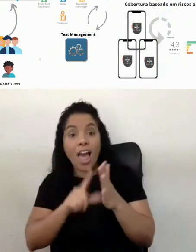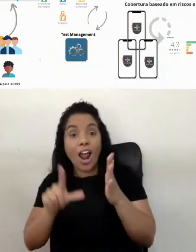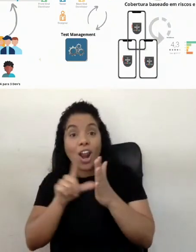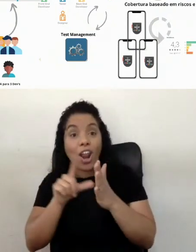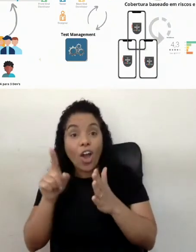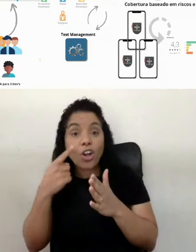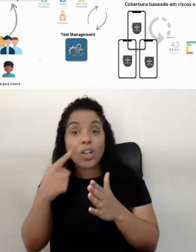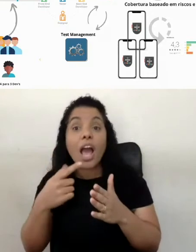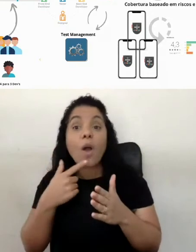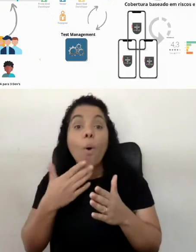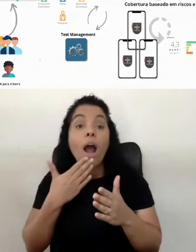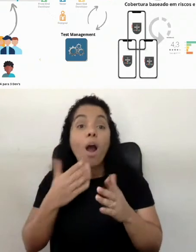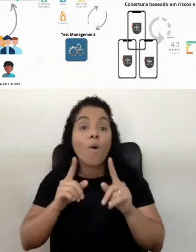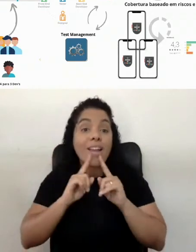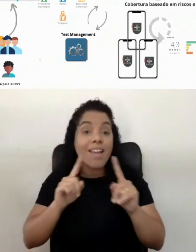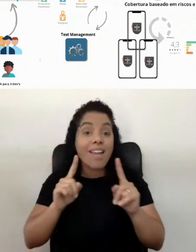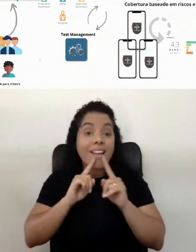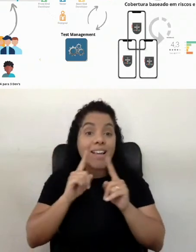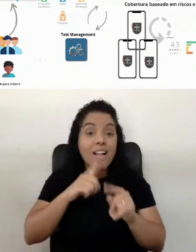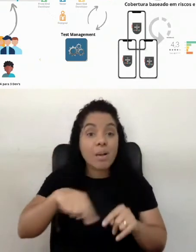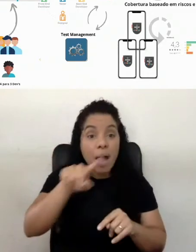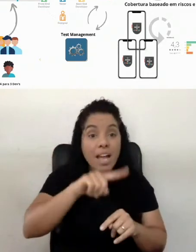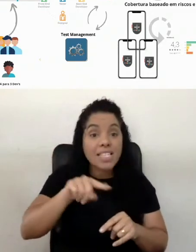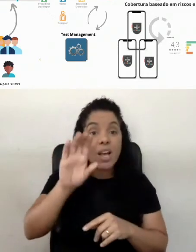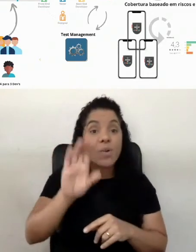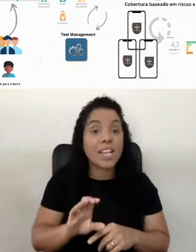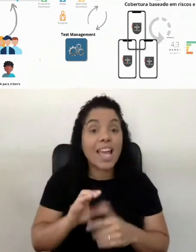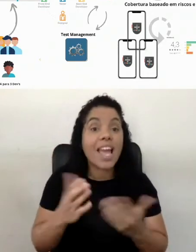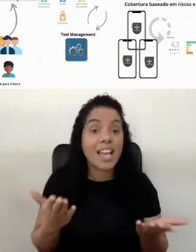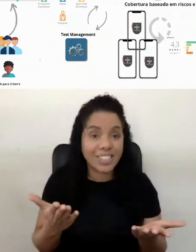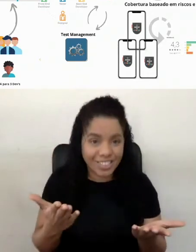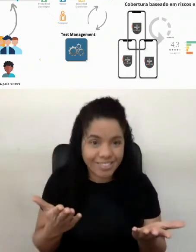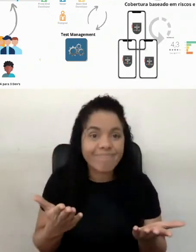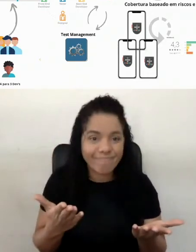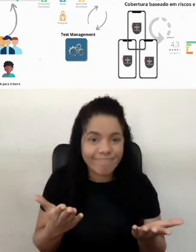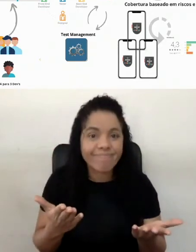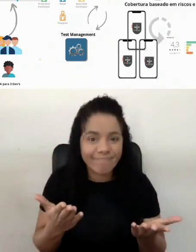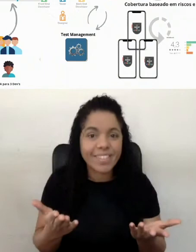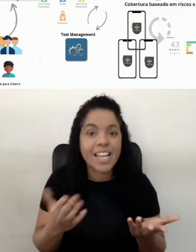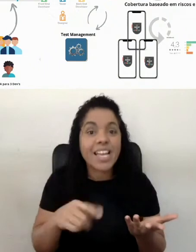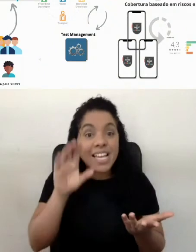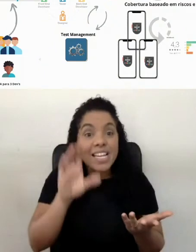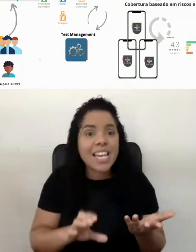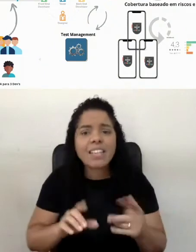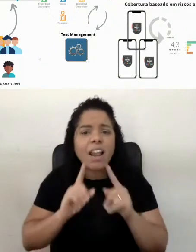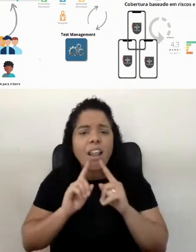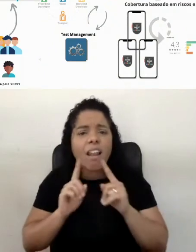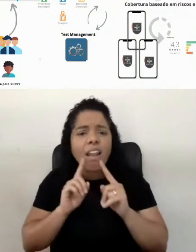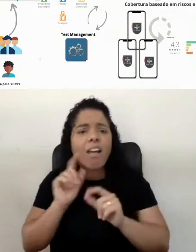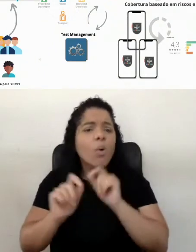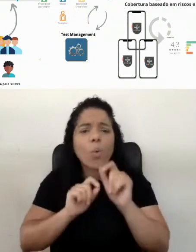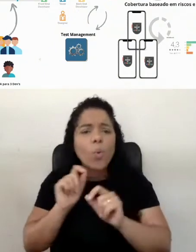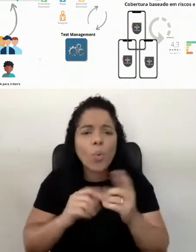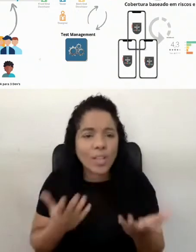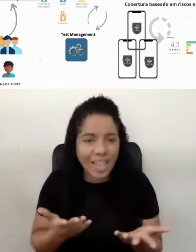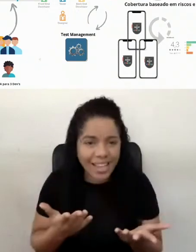meus clientes, né, o que que eles estão comentando ali, qual